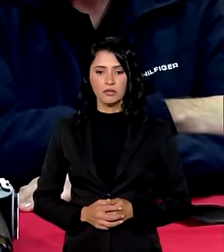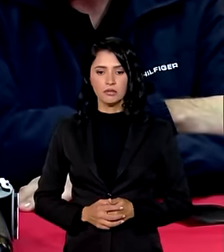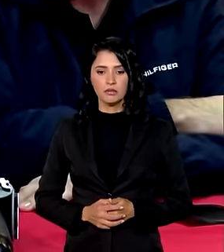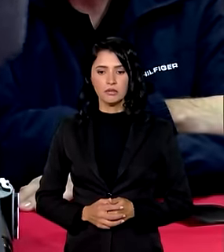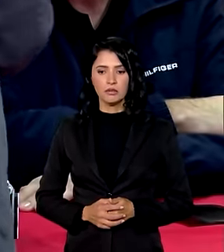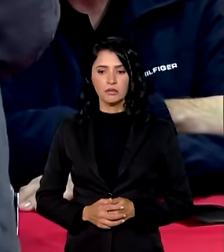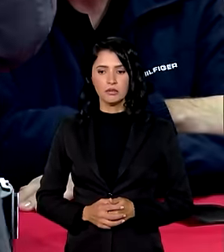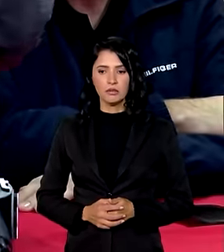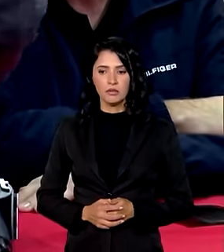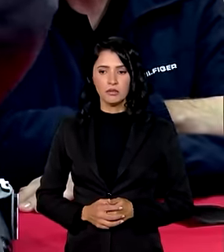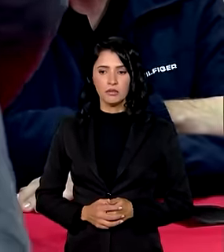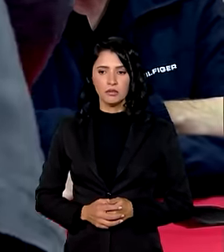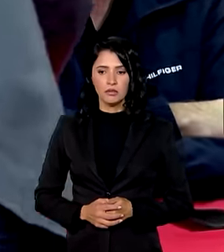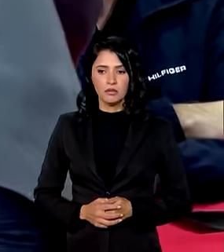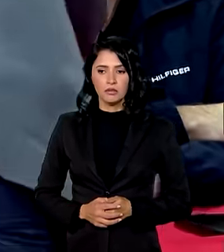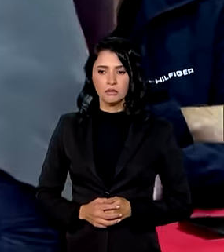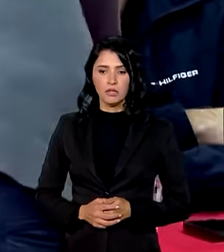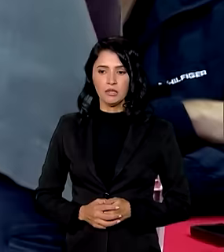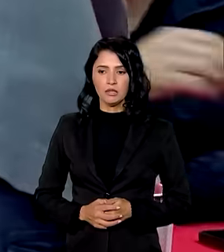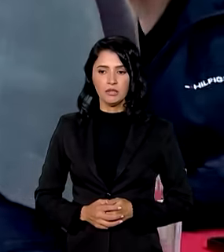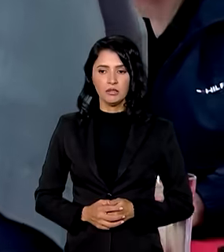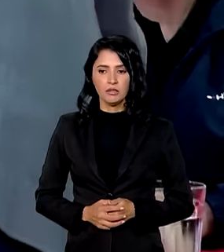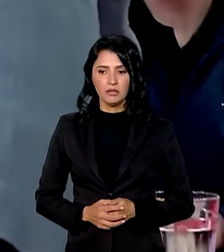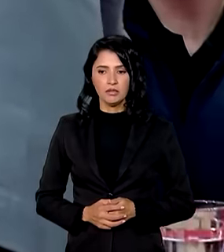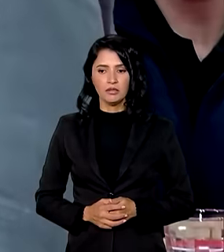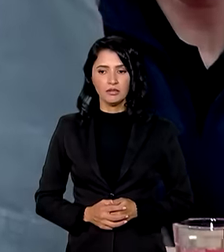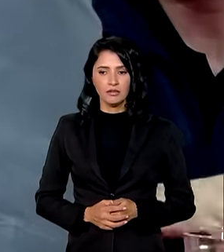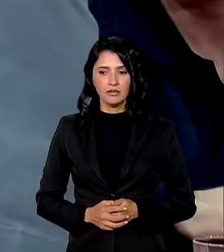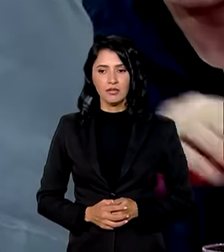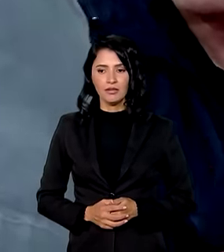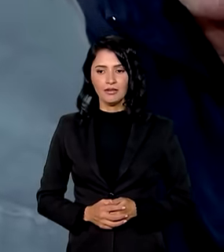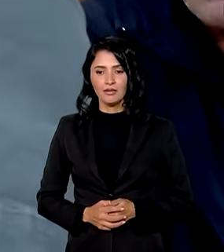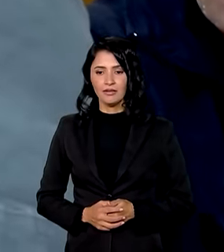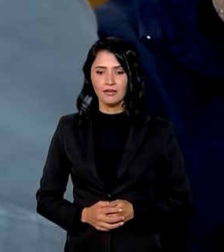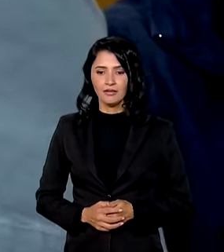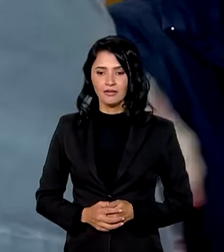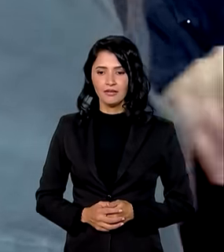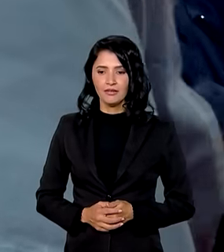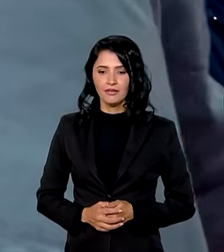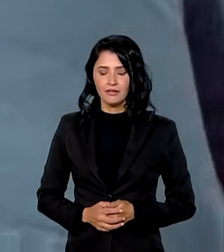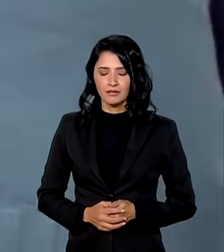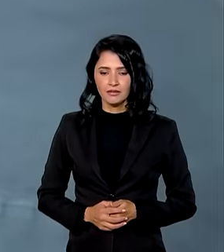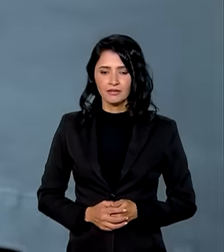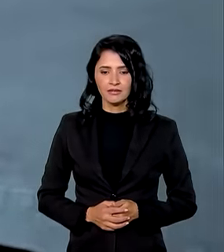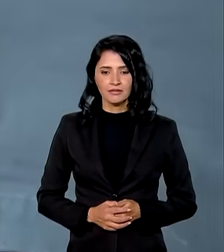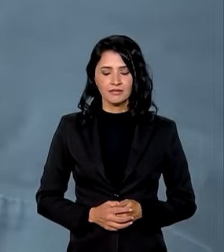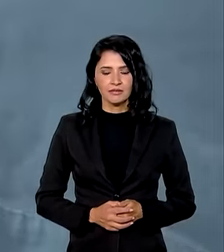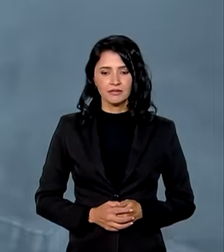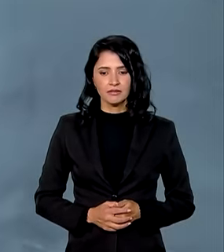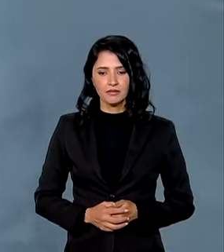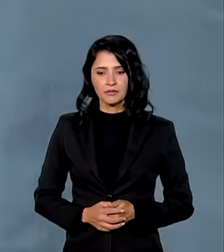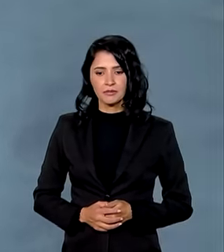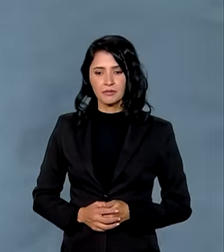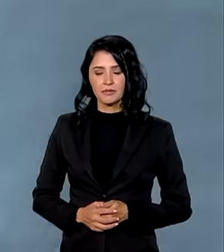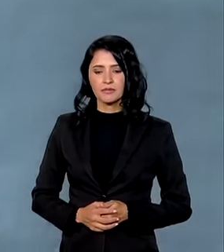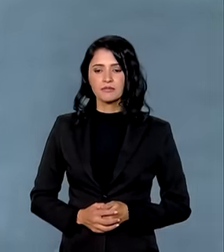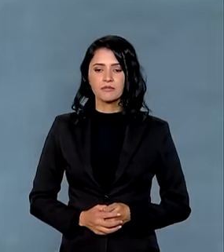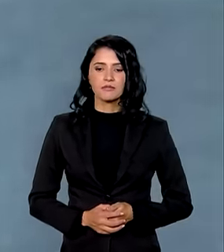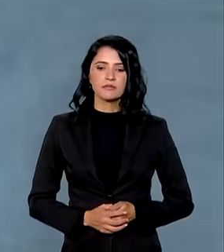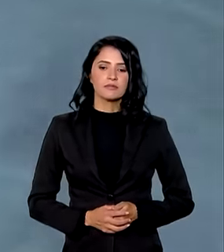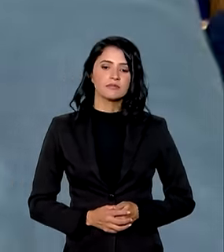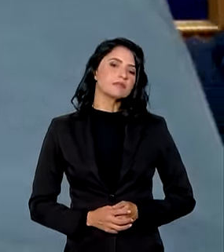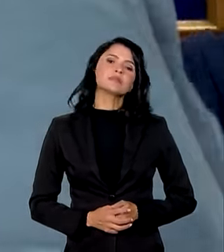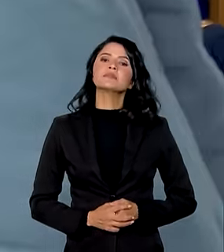a gente se ir ficar no horário e aí você ficar com isso aí para